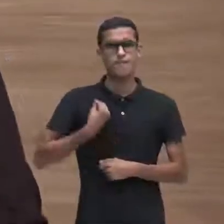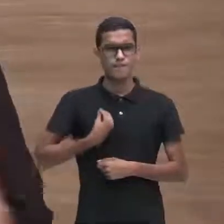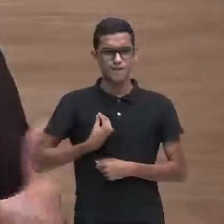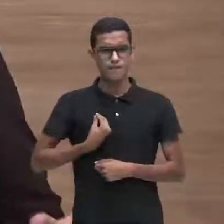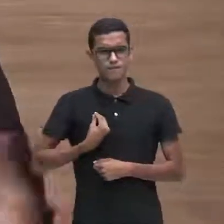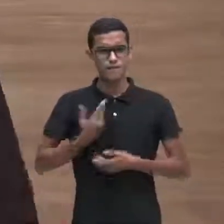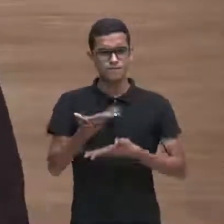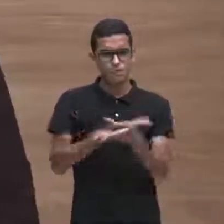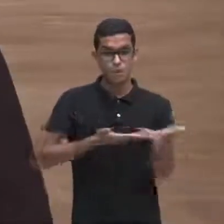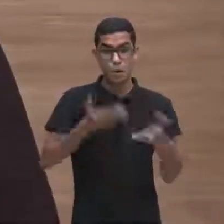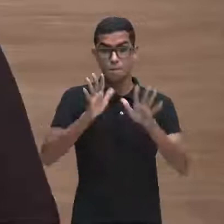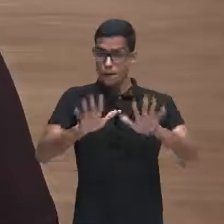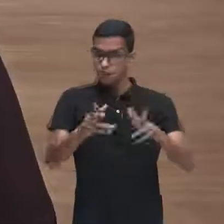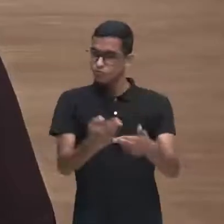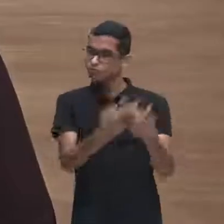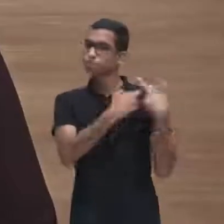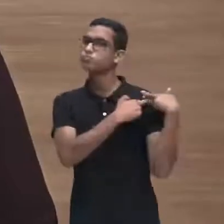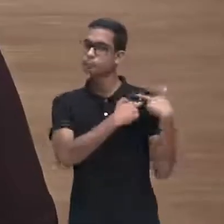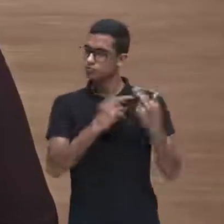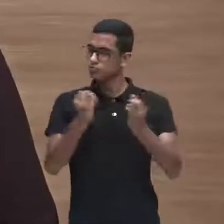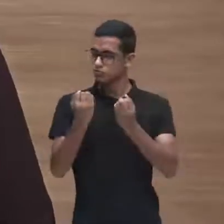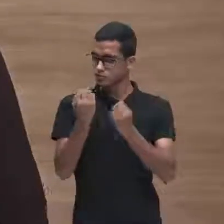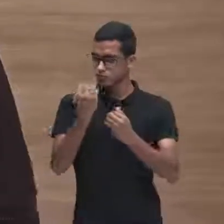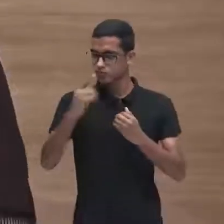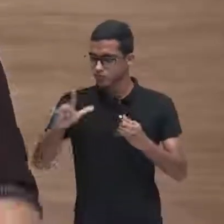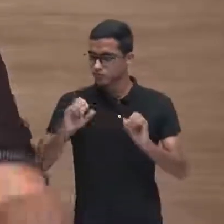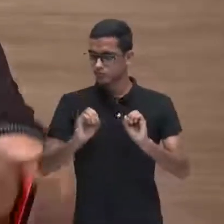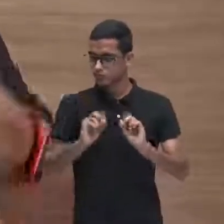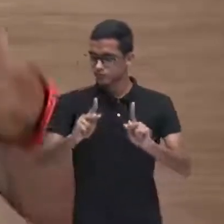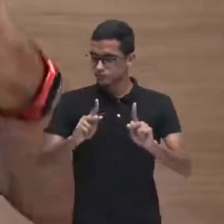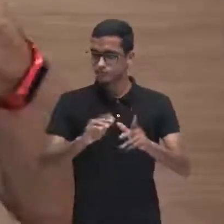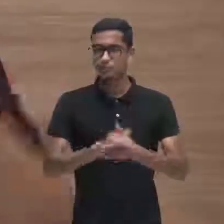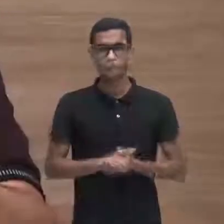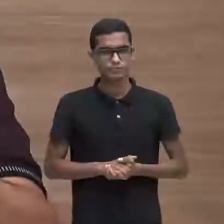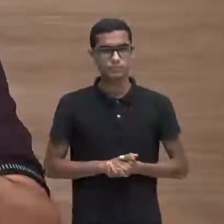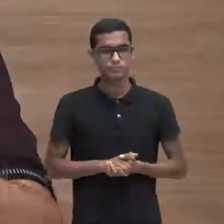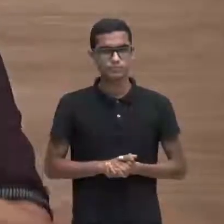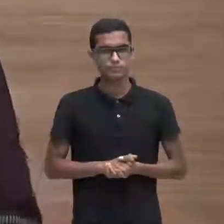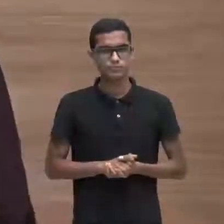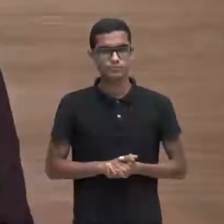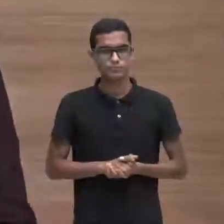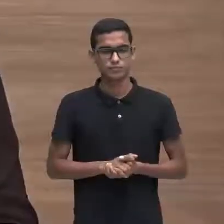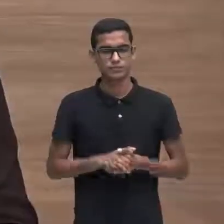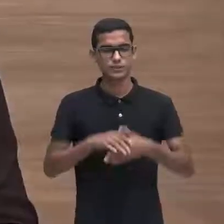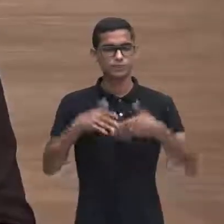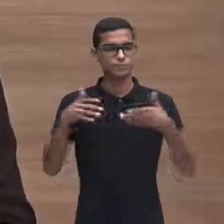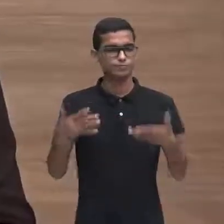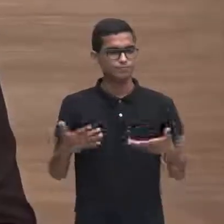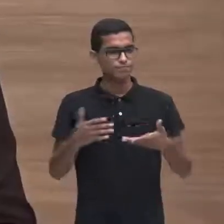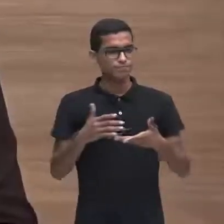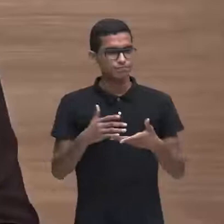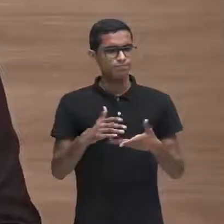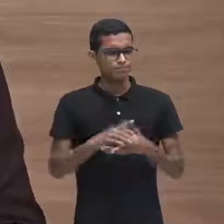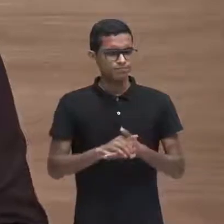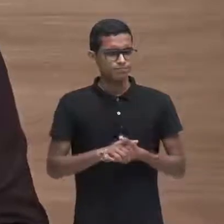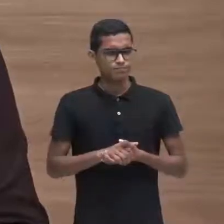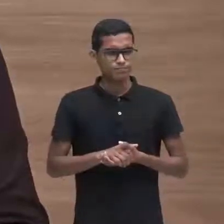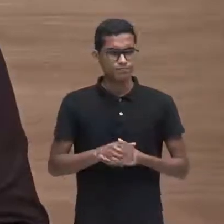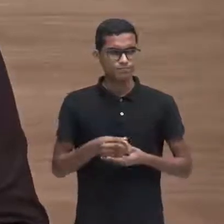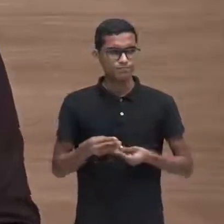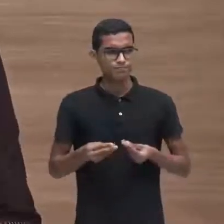com responsabilidade obviamente é e nessa sistemática